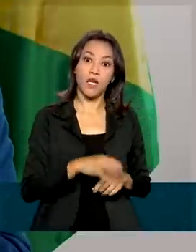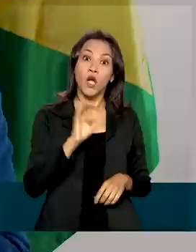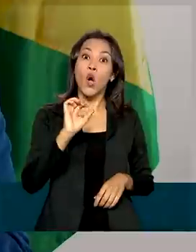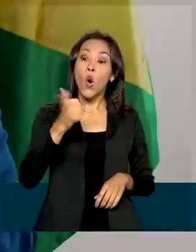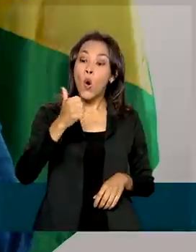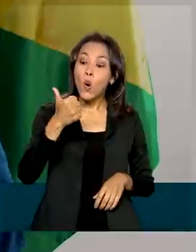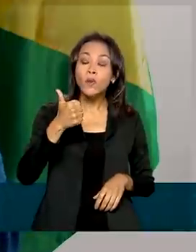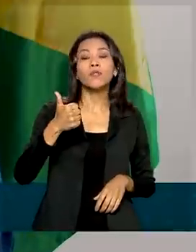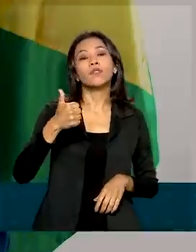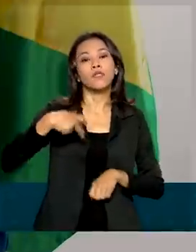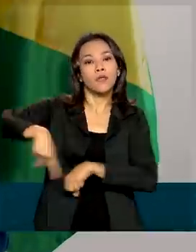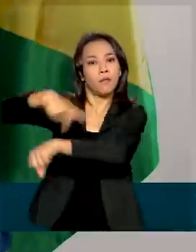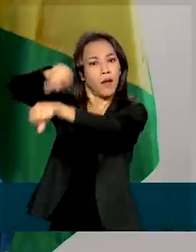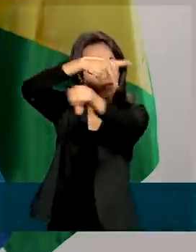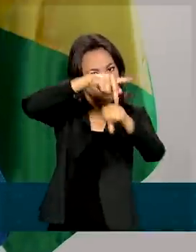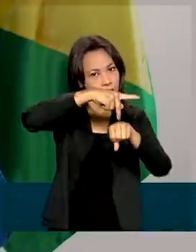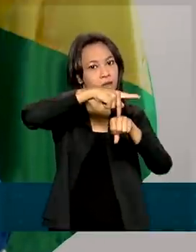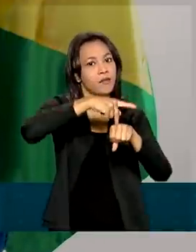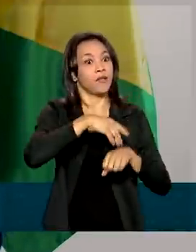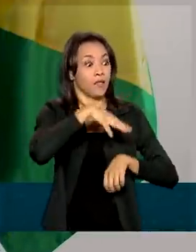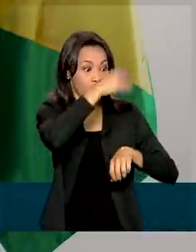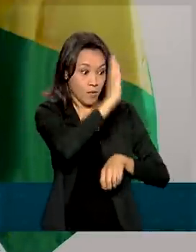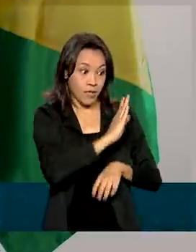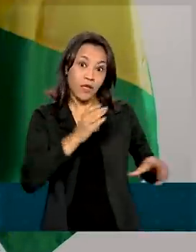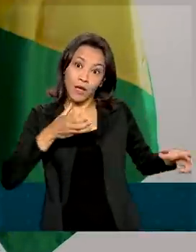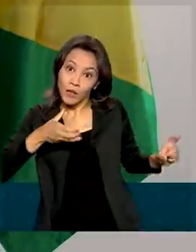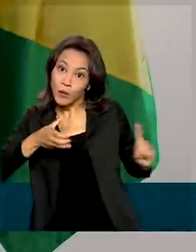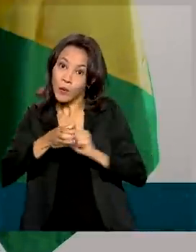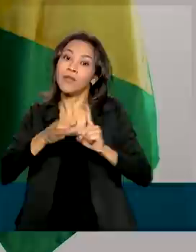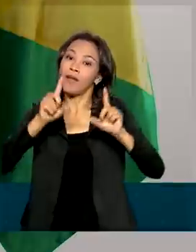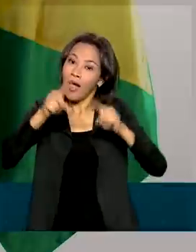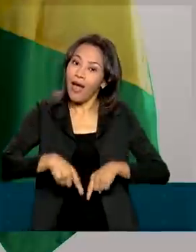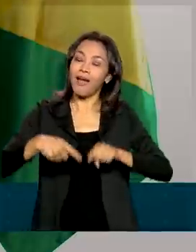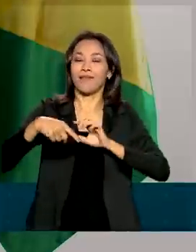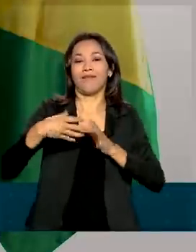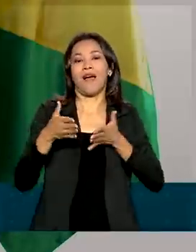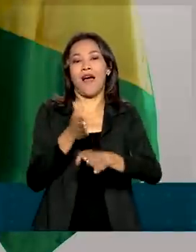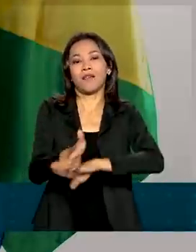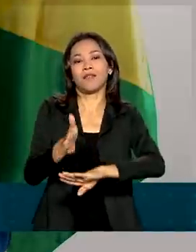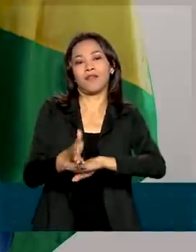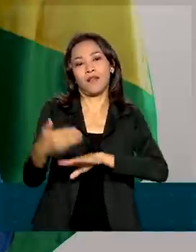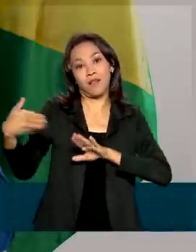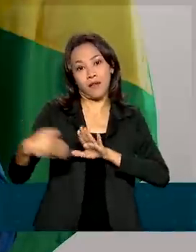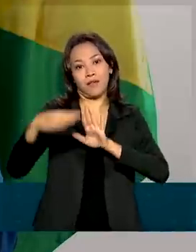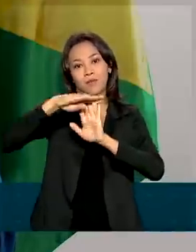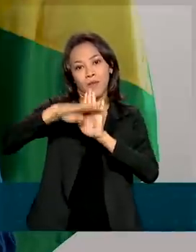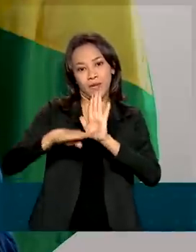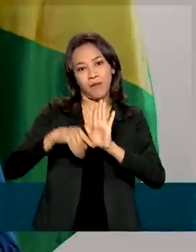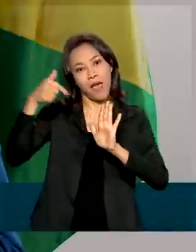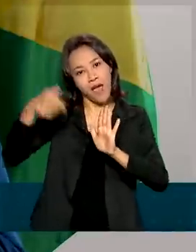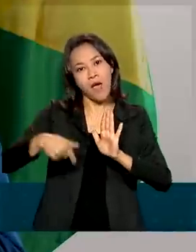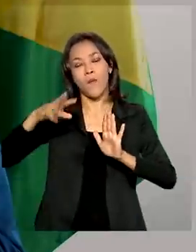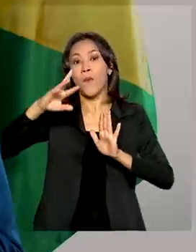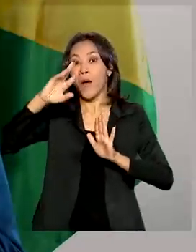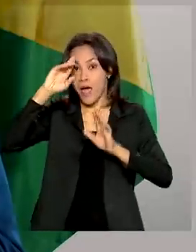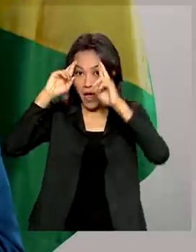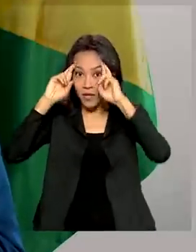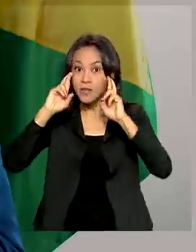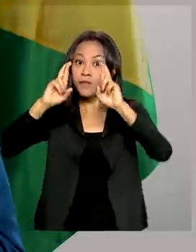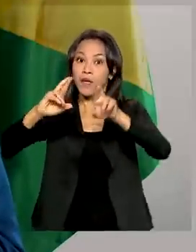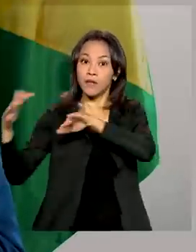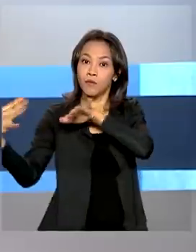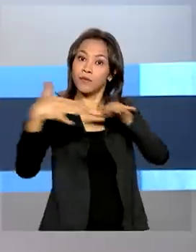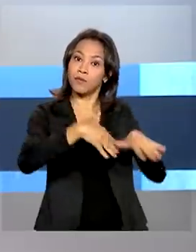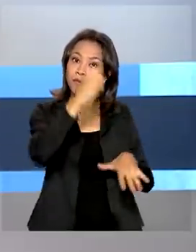nações, além do Brasil, têm acesso a este programa. O que confirma o respeito da comunidade internacional ao